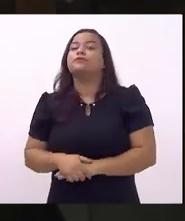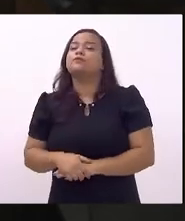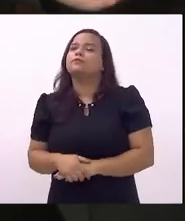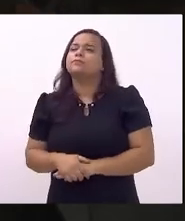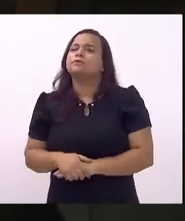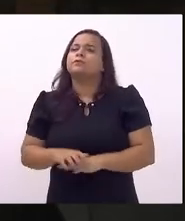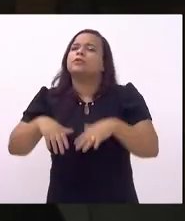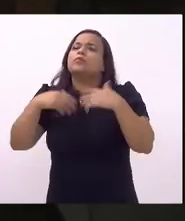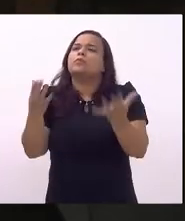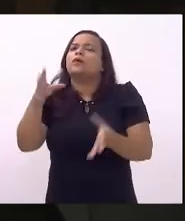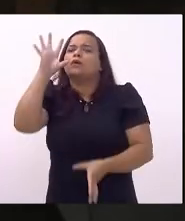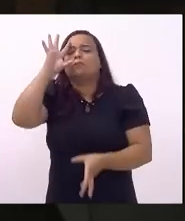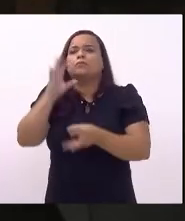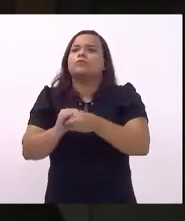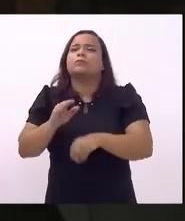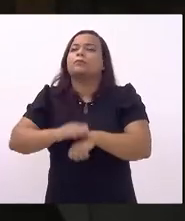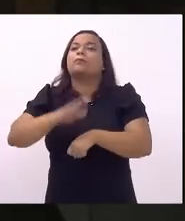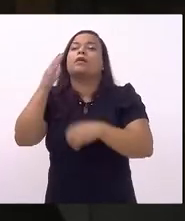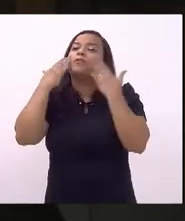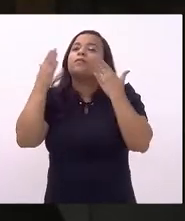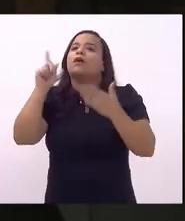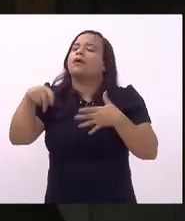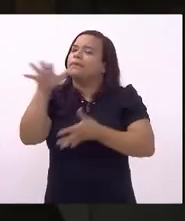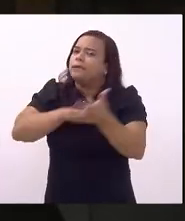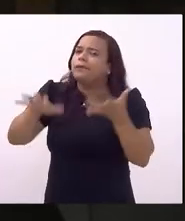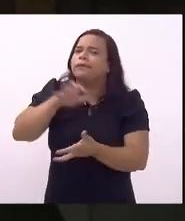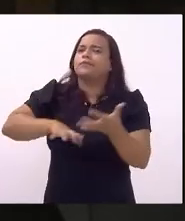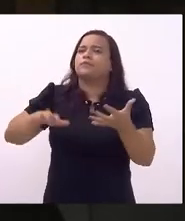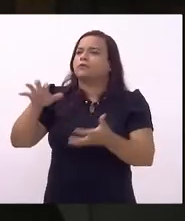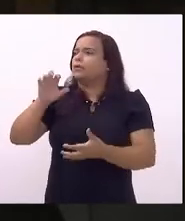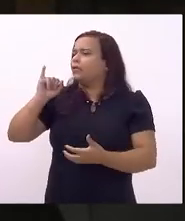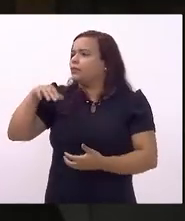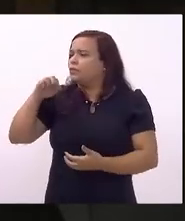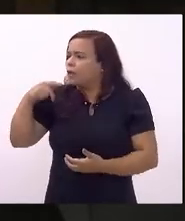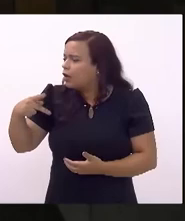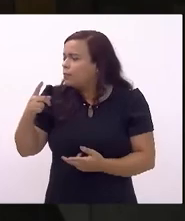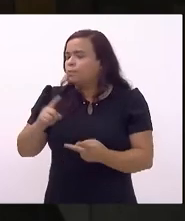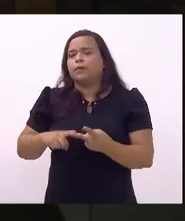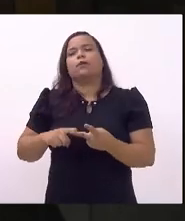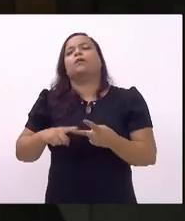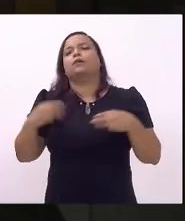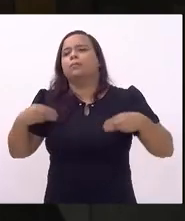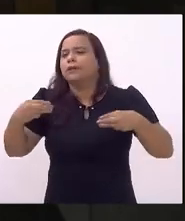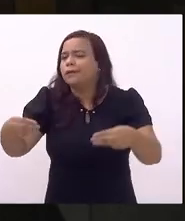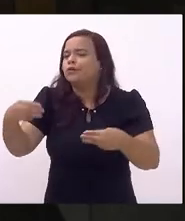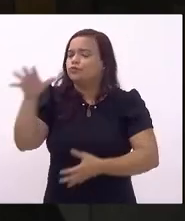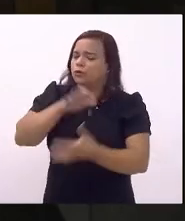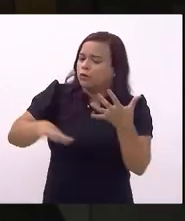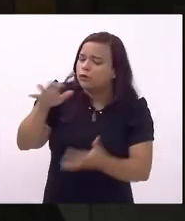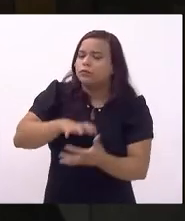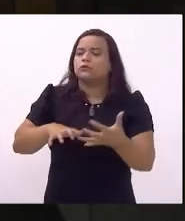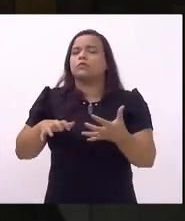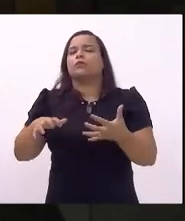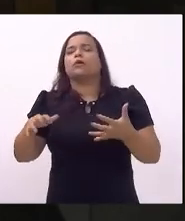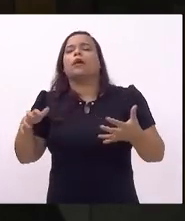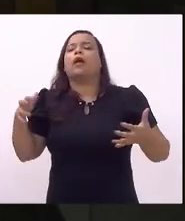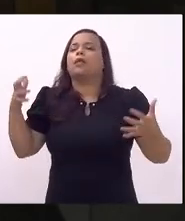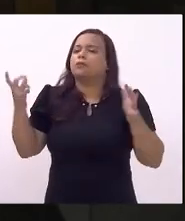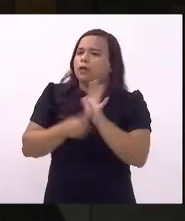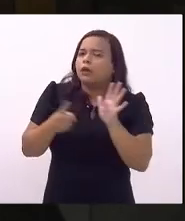é a marca da crise crise no INEP crise com os ministros crise com as denúncias de corrupção